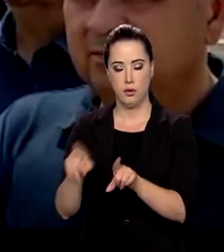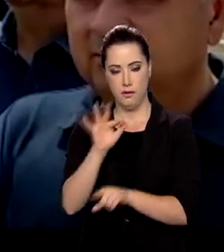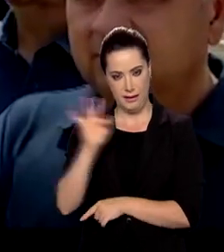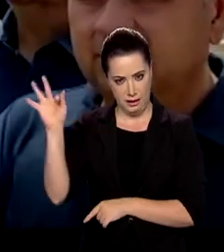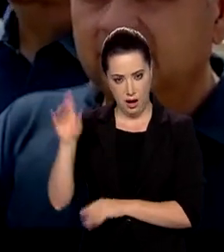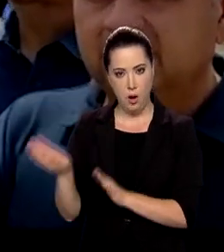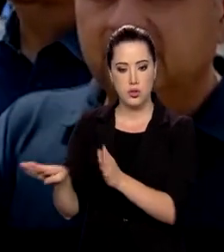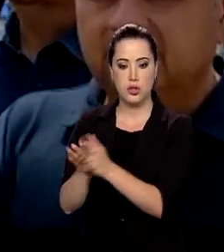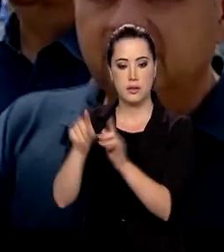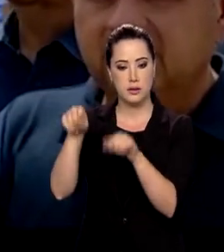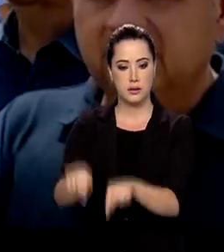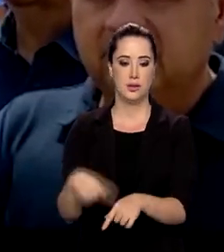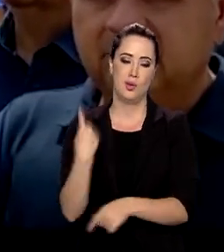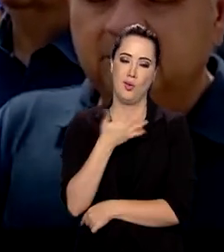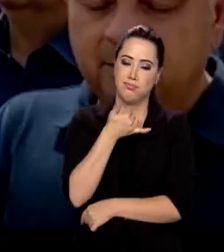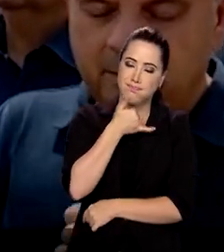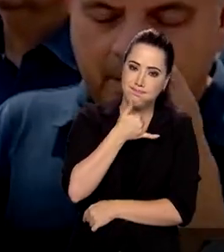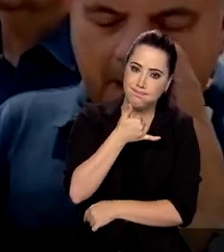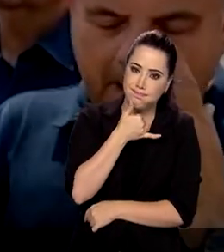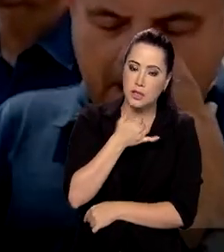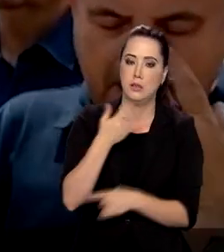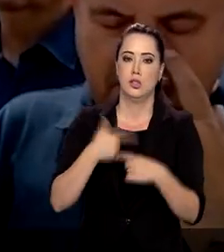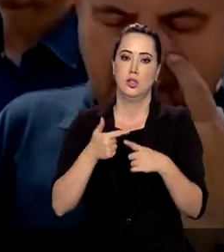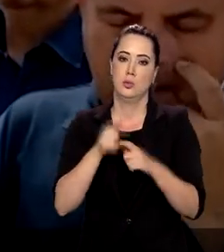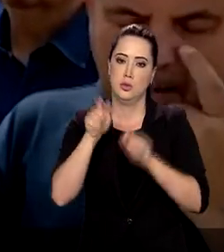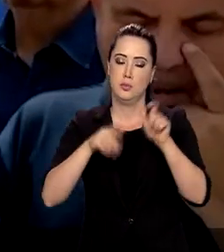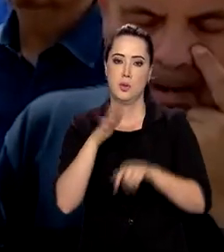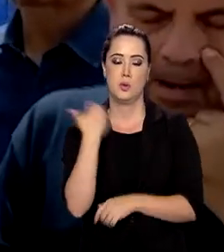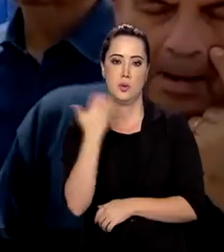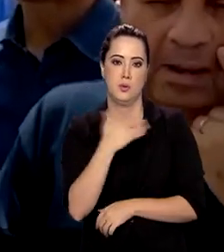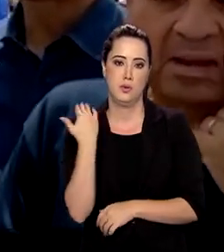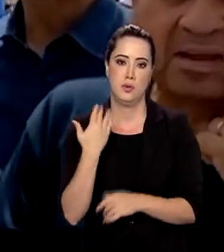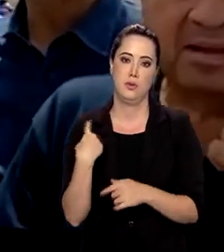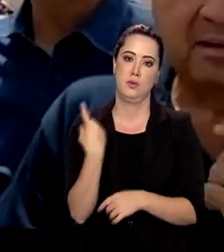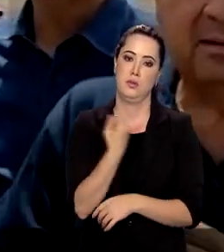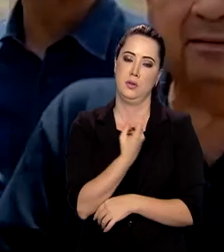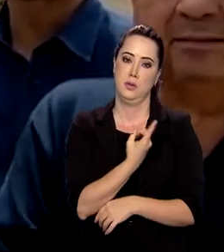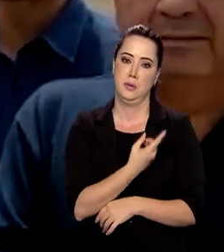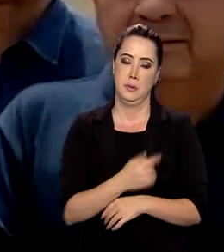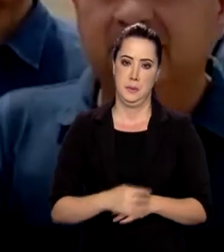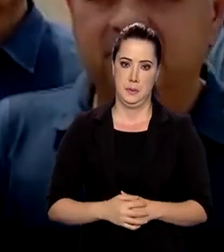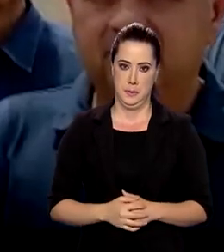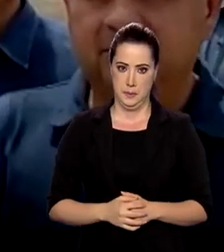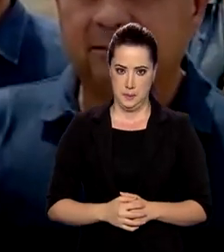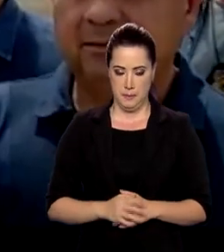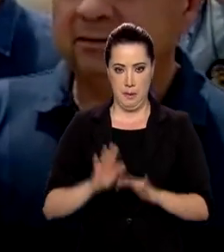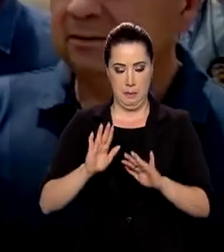atingidos recuperação dos para a recuperação dos